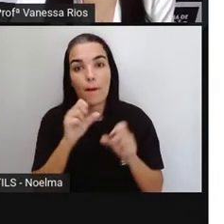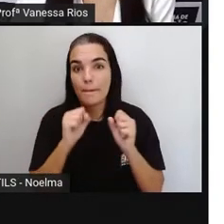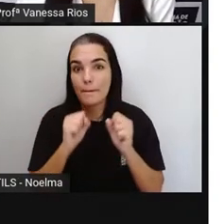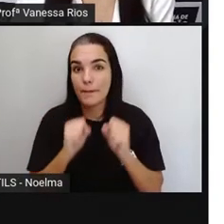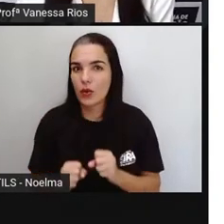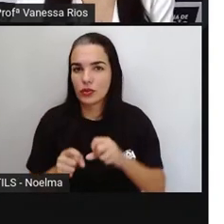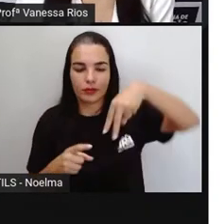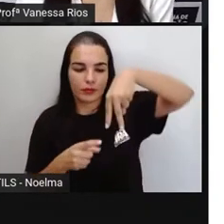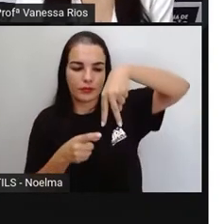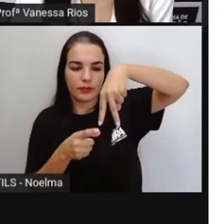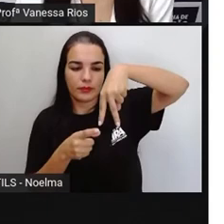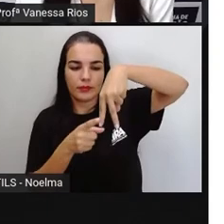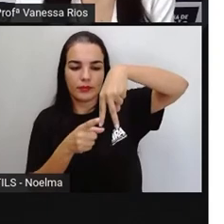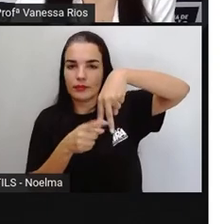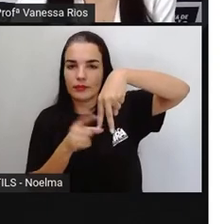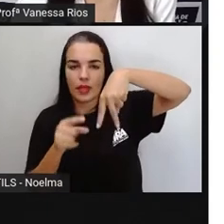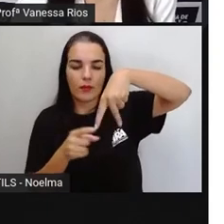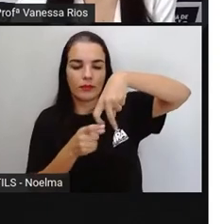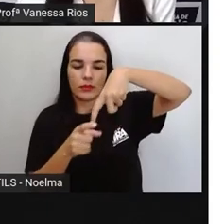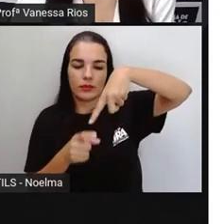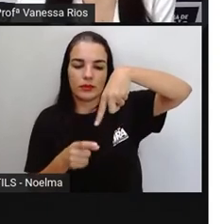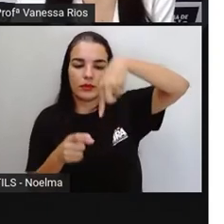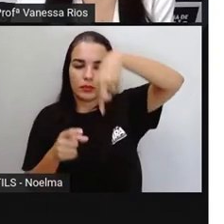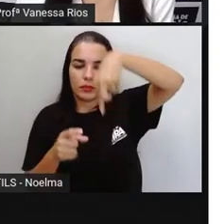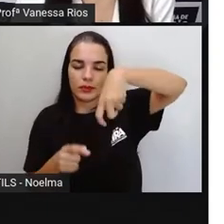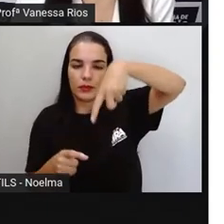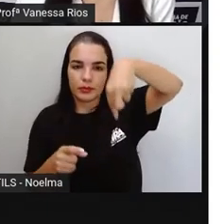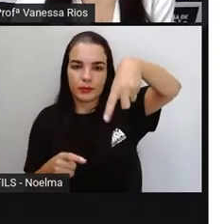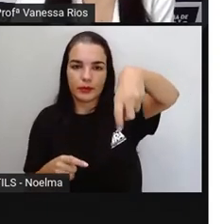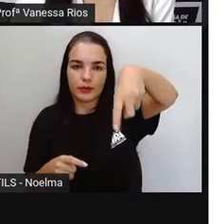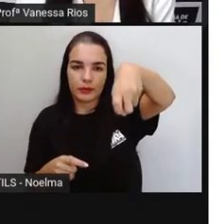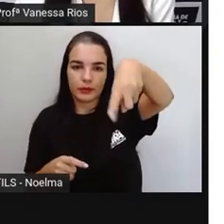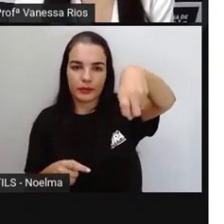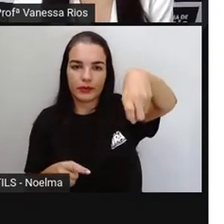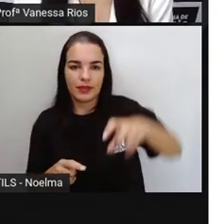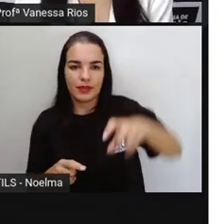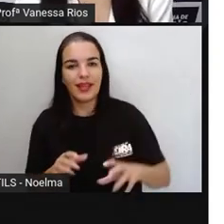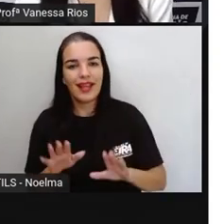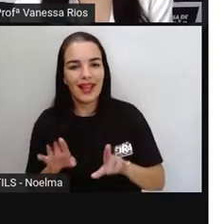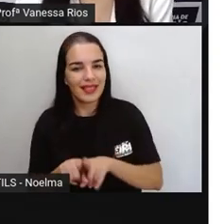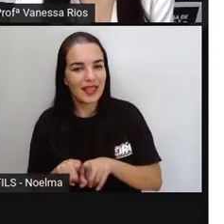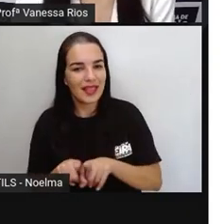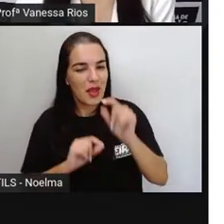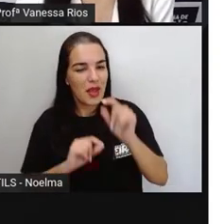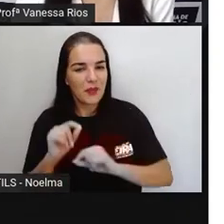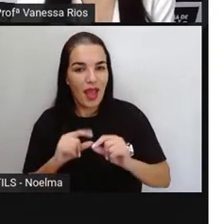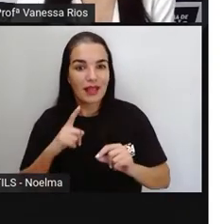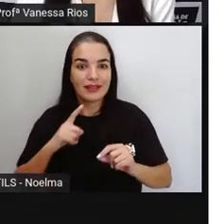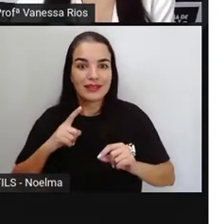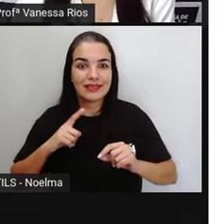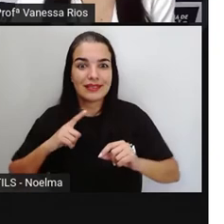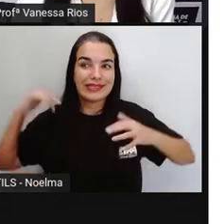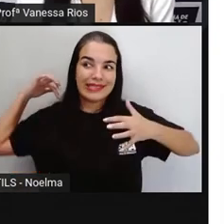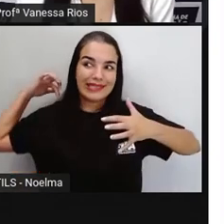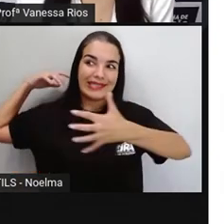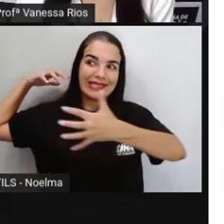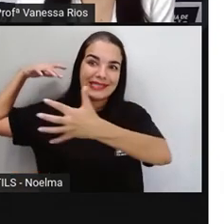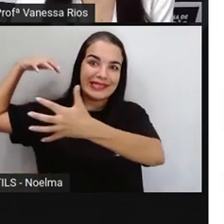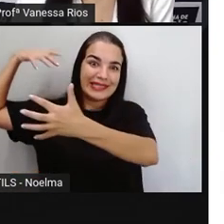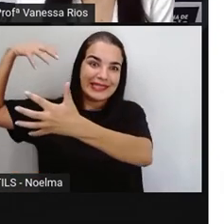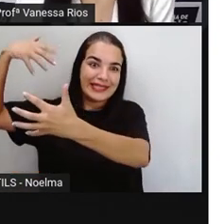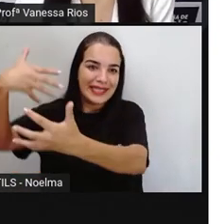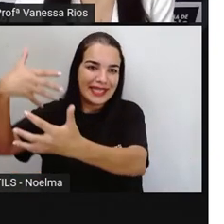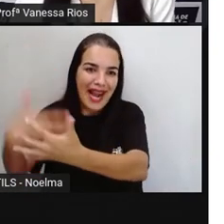chão nem errar a casa. E aí a amarelinha é interessante porque ela resiste ao tempo, mas ela sofre variações nos